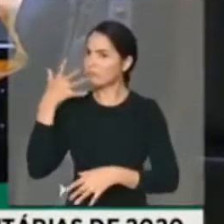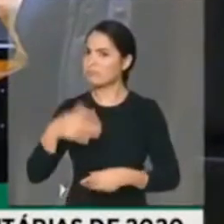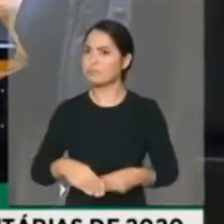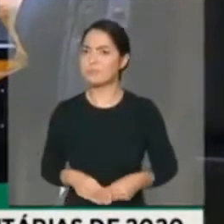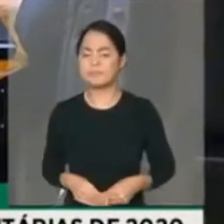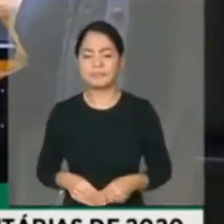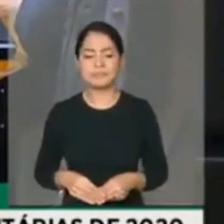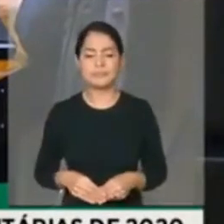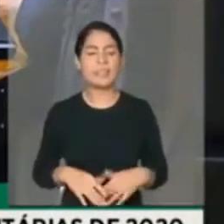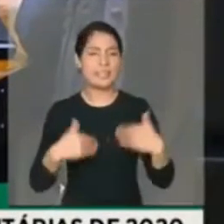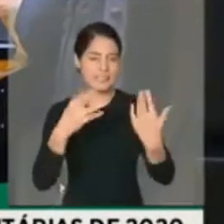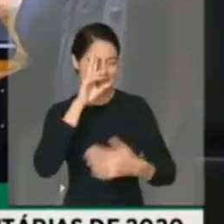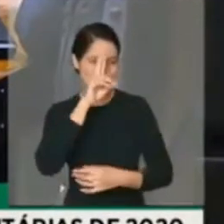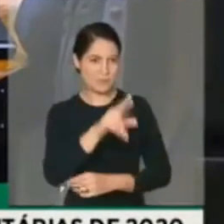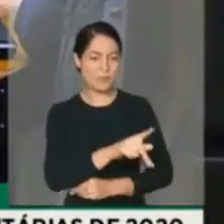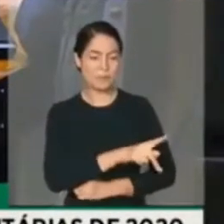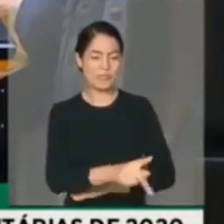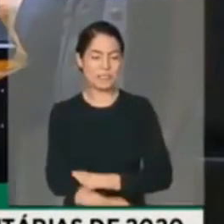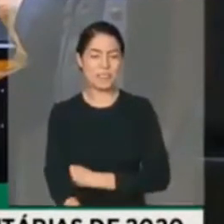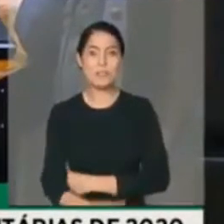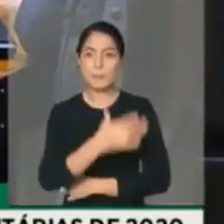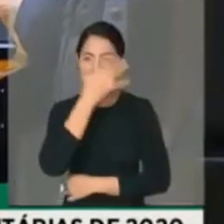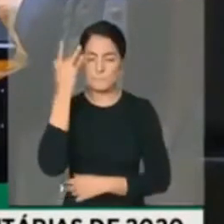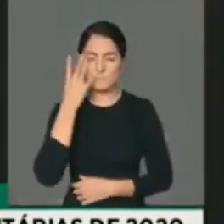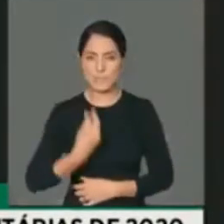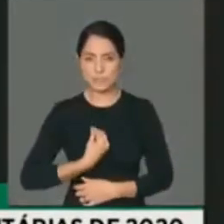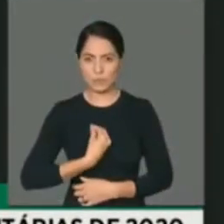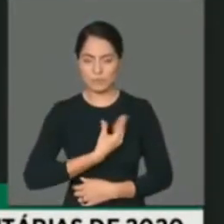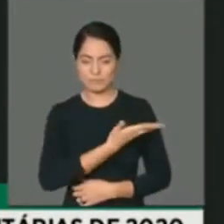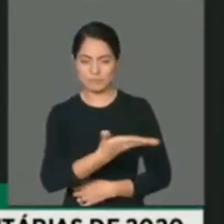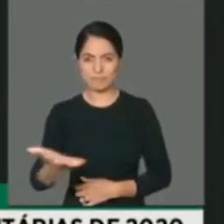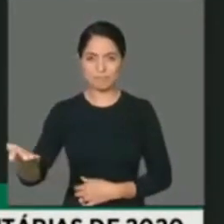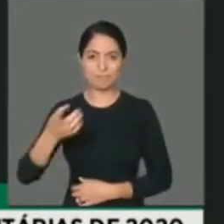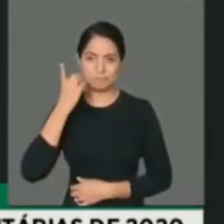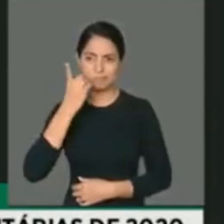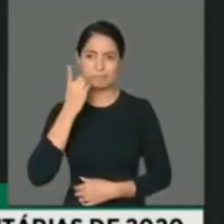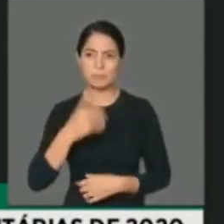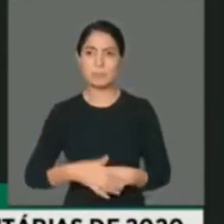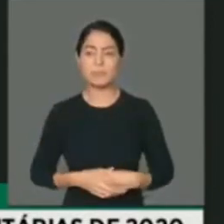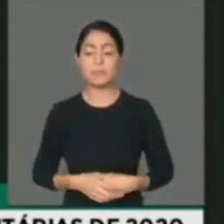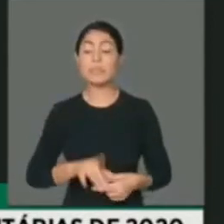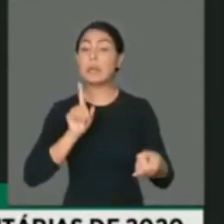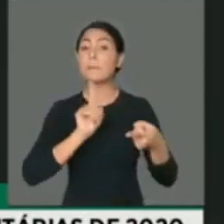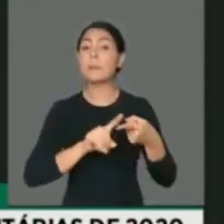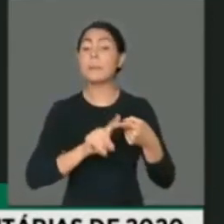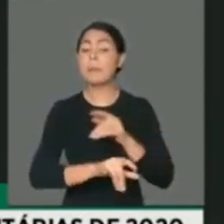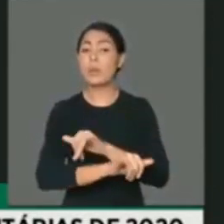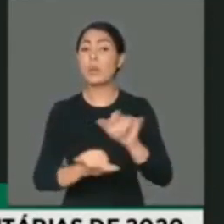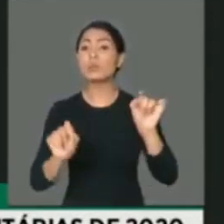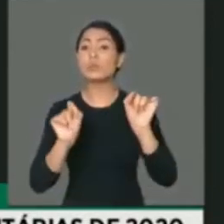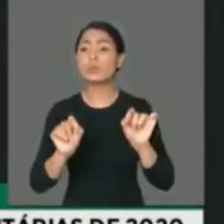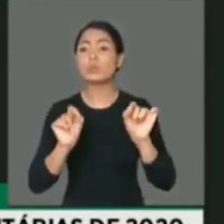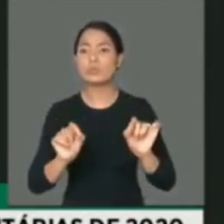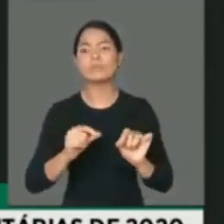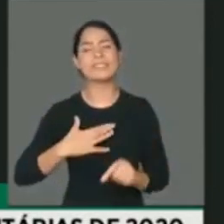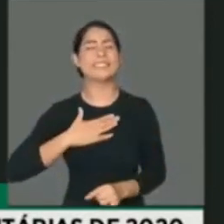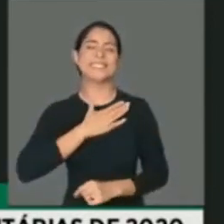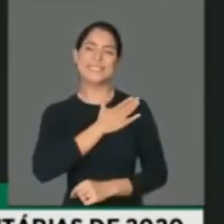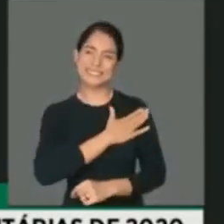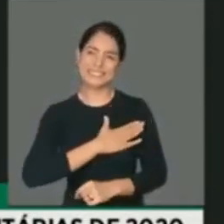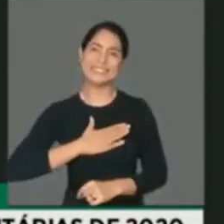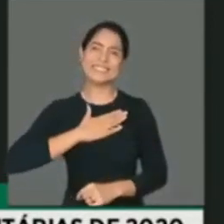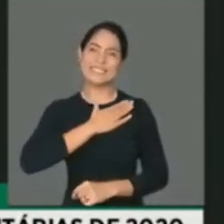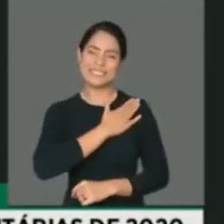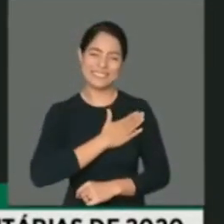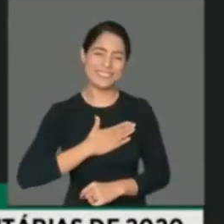Senhor Presidente, demais parlamentares, quero primeiro manifestar a minha satisfação em poder